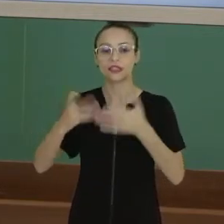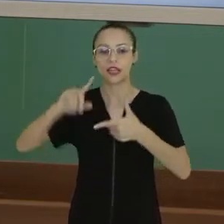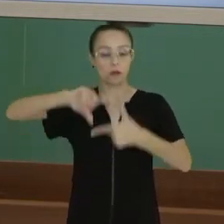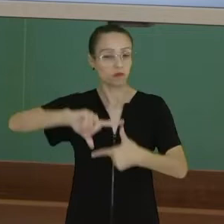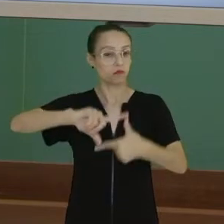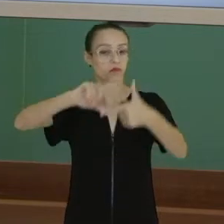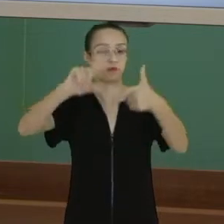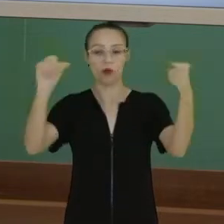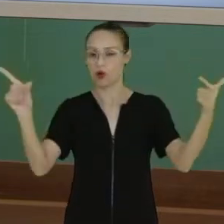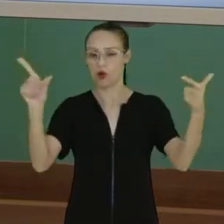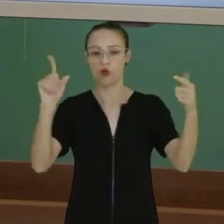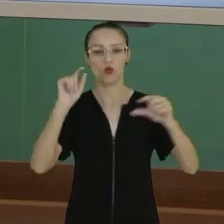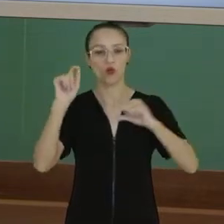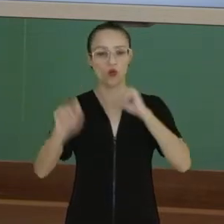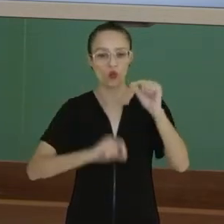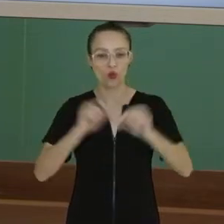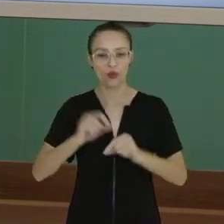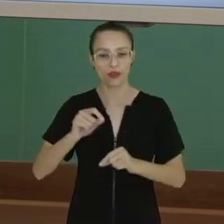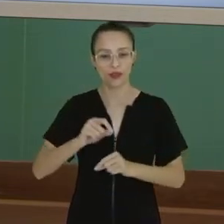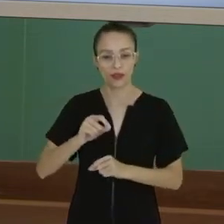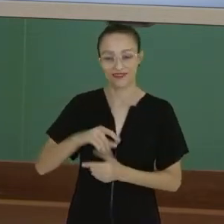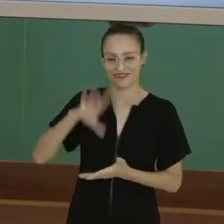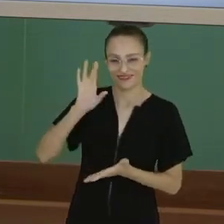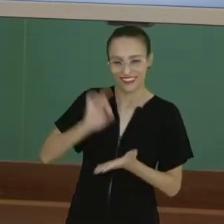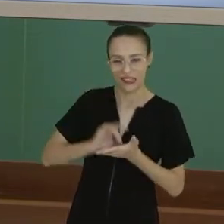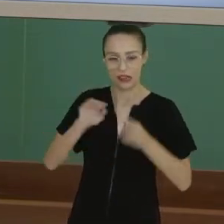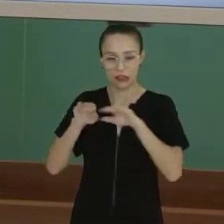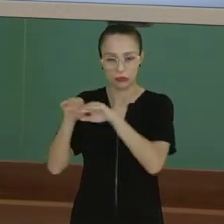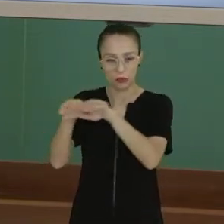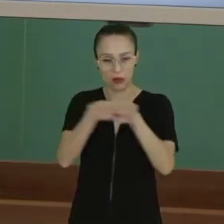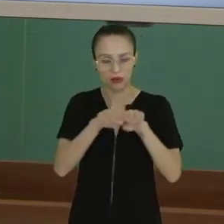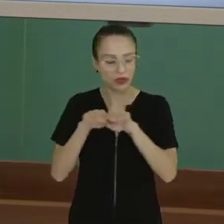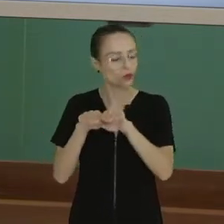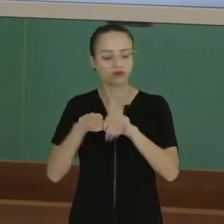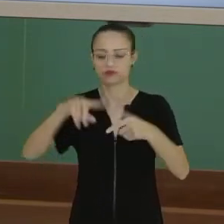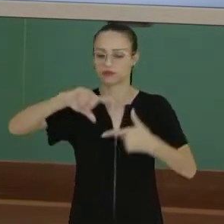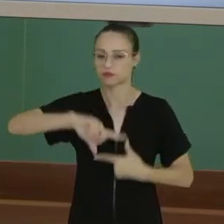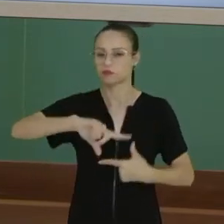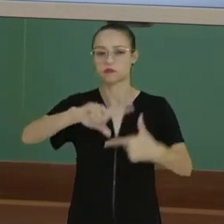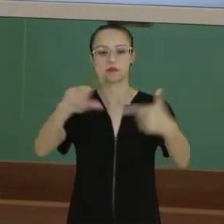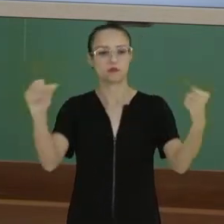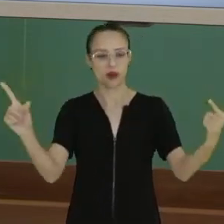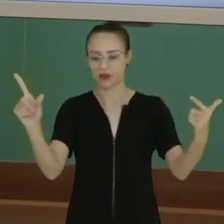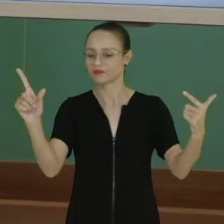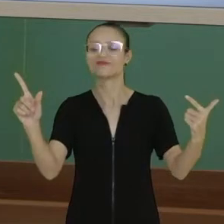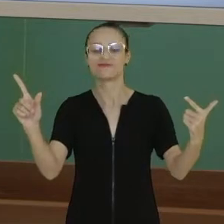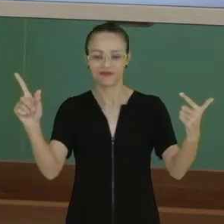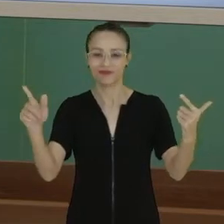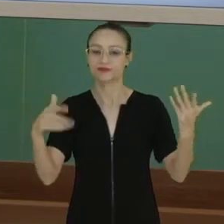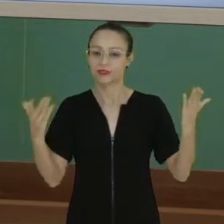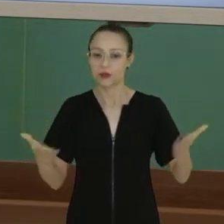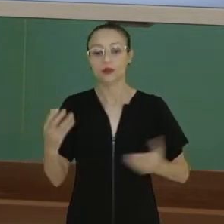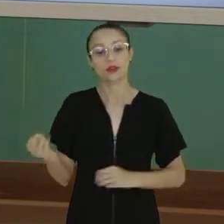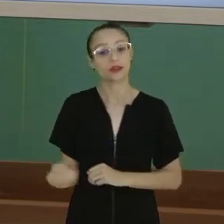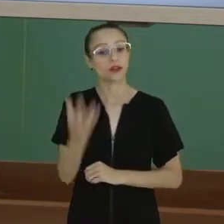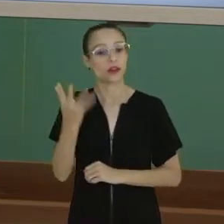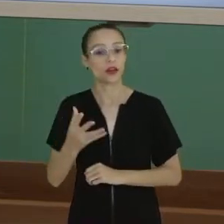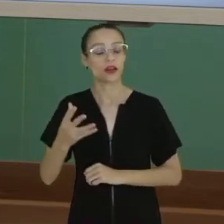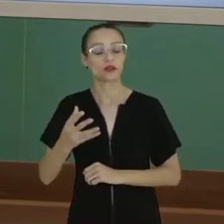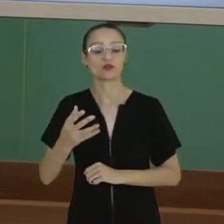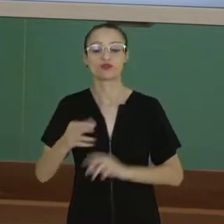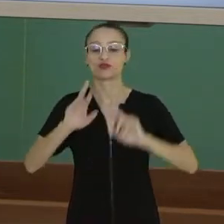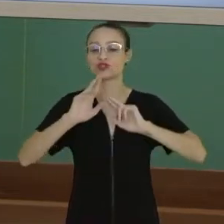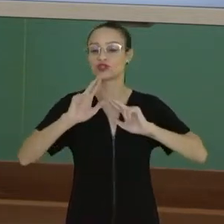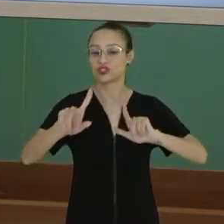trabalhava a questão ali mais do realismo, do padrão, né? Eles quebraram esses paradigmas, então criaram obras bem